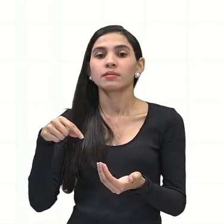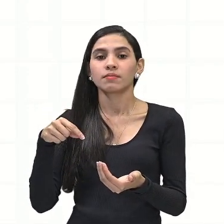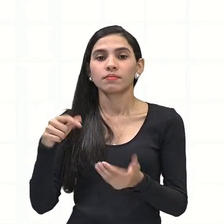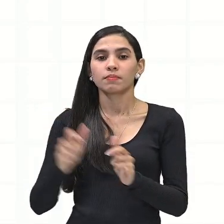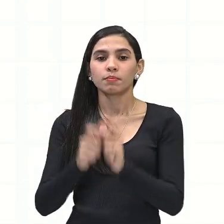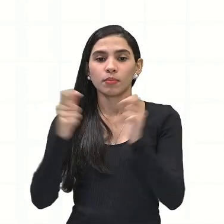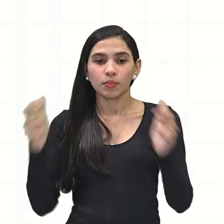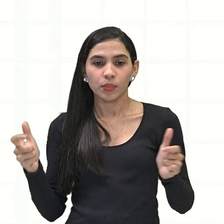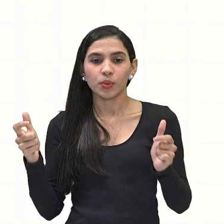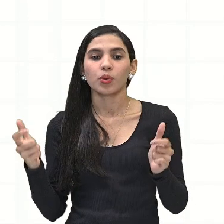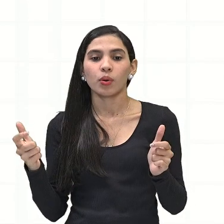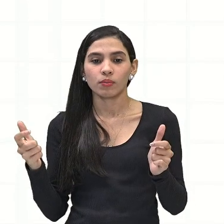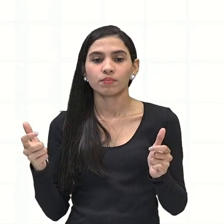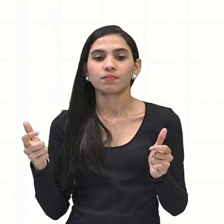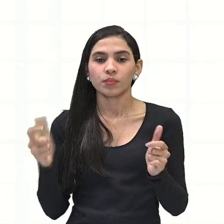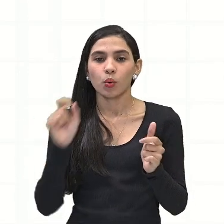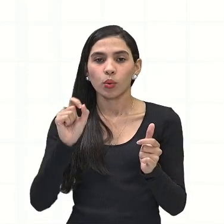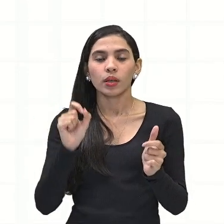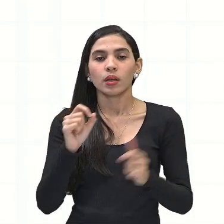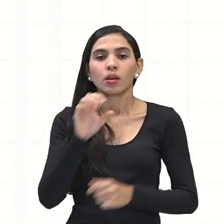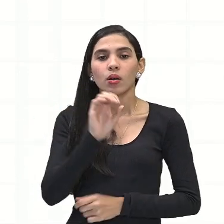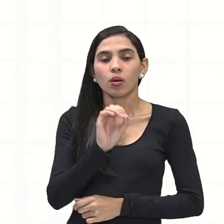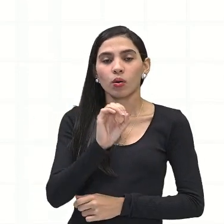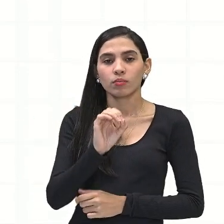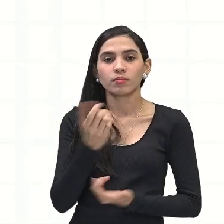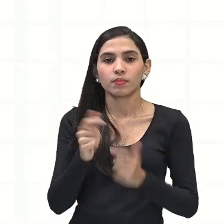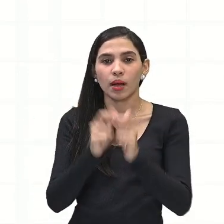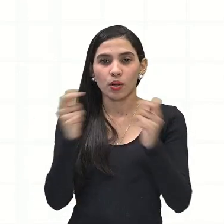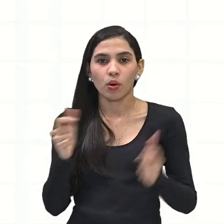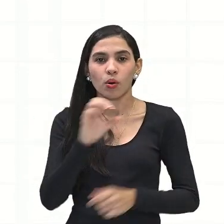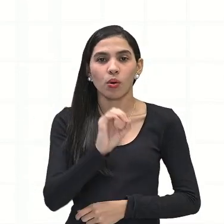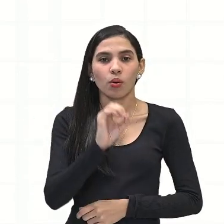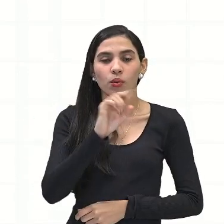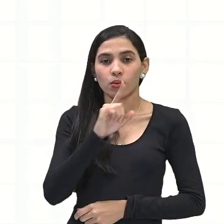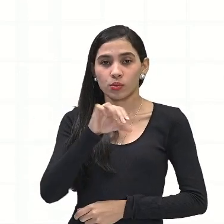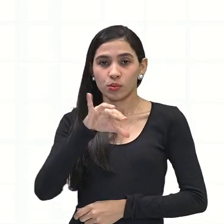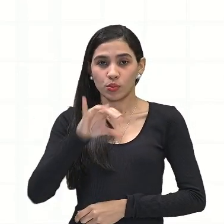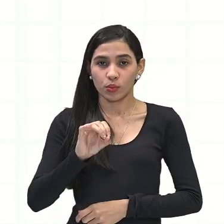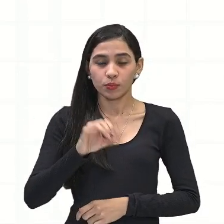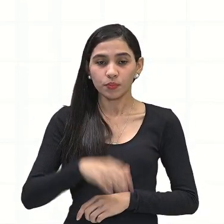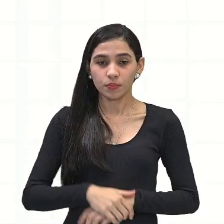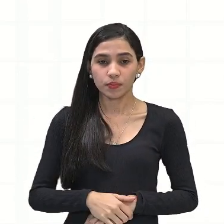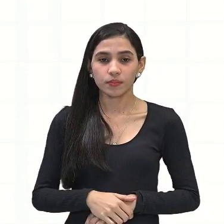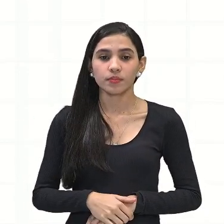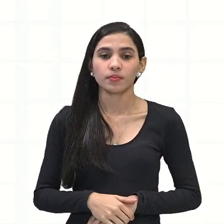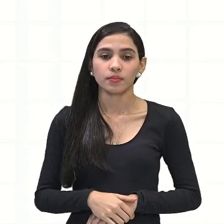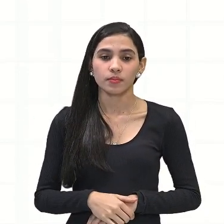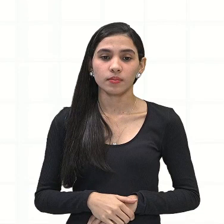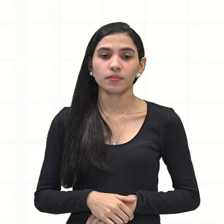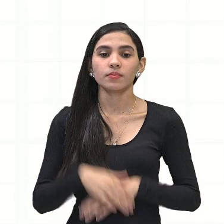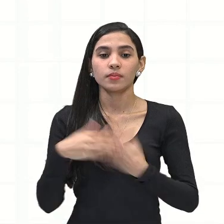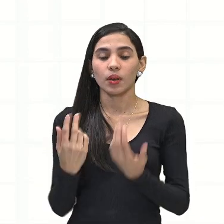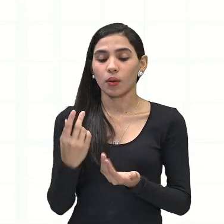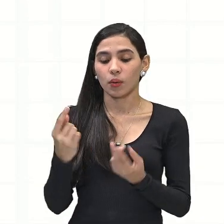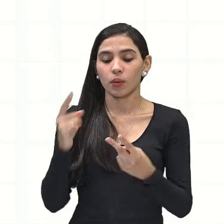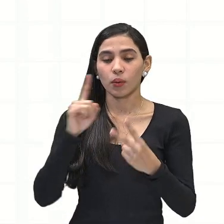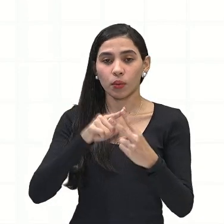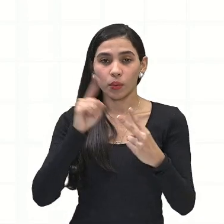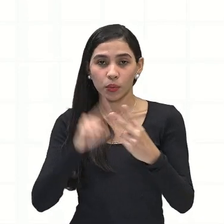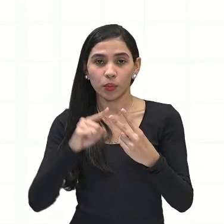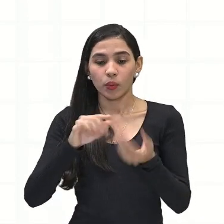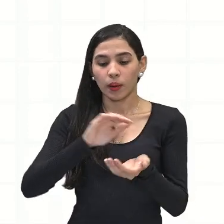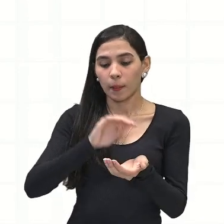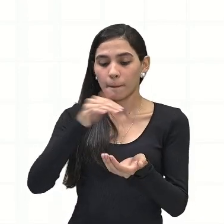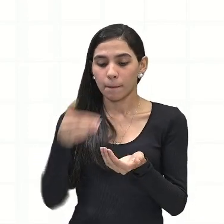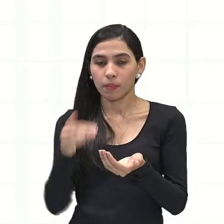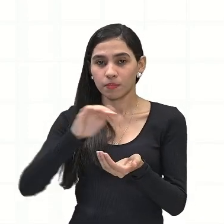camada de ozônio, tá? Então, nestas camadas, nestas duas camadas, estas